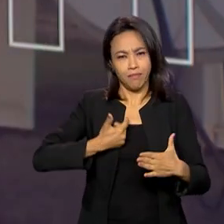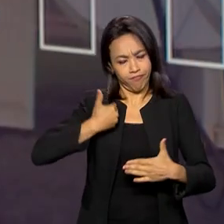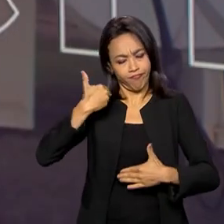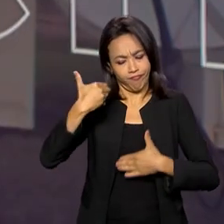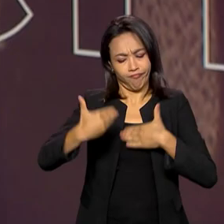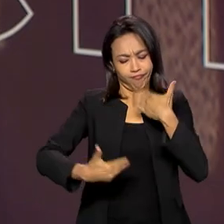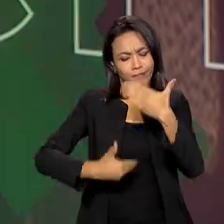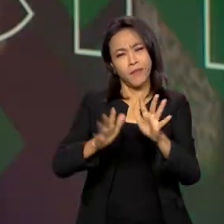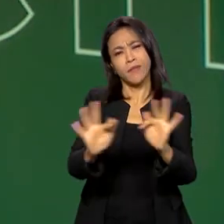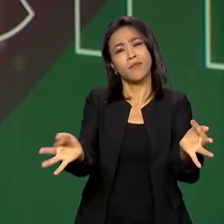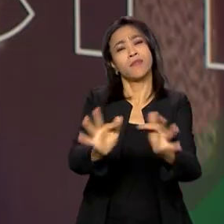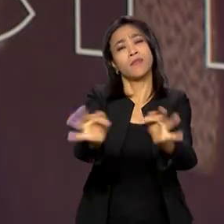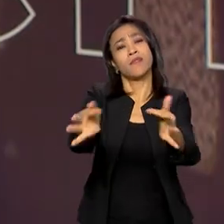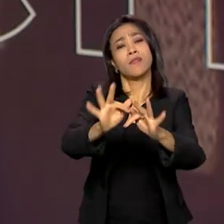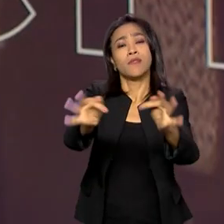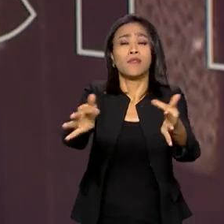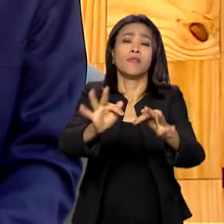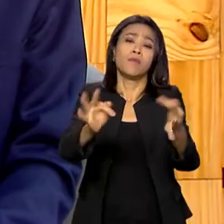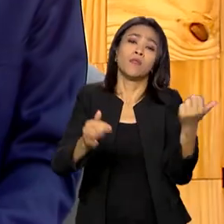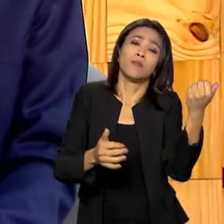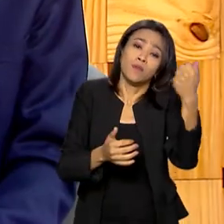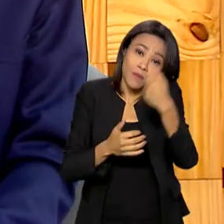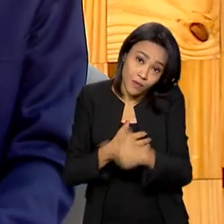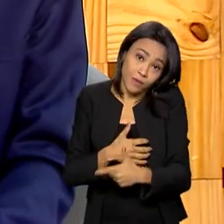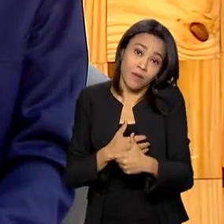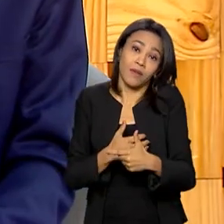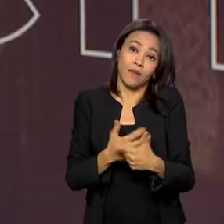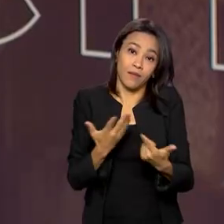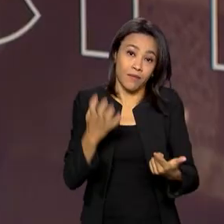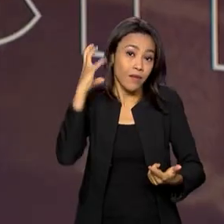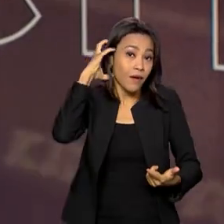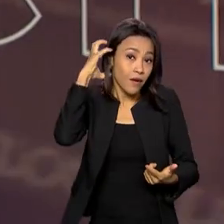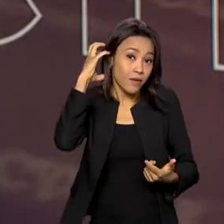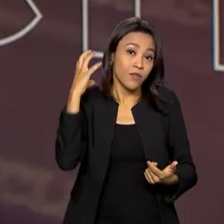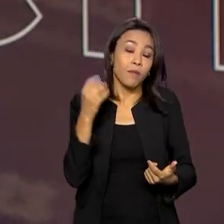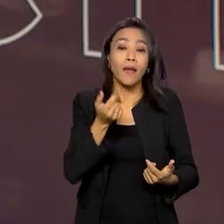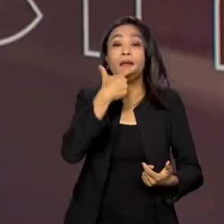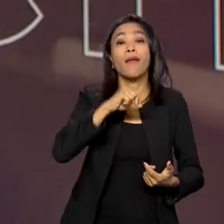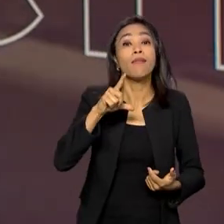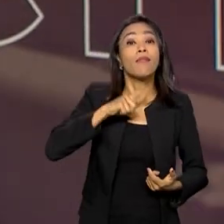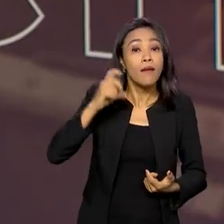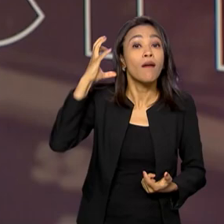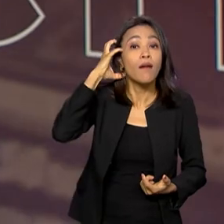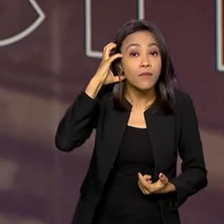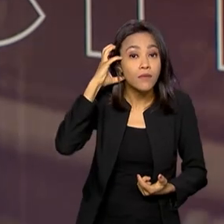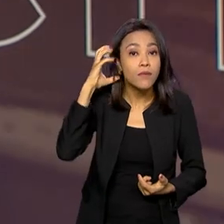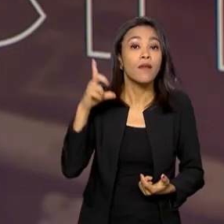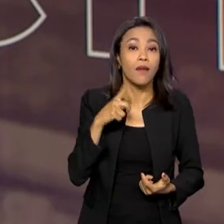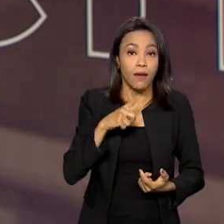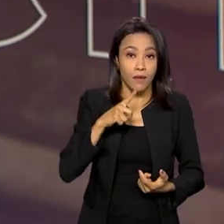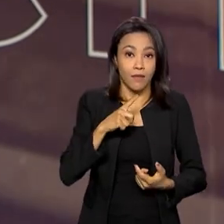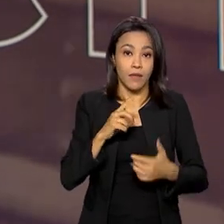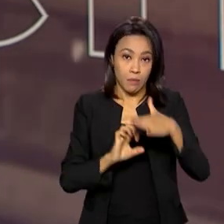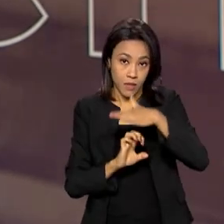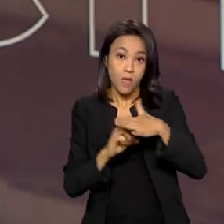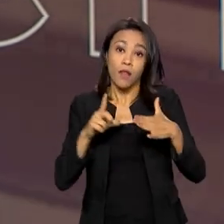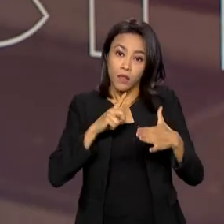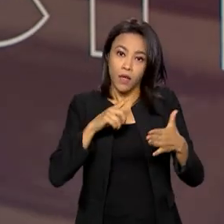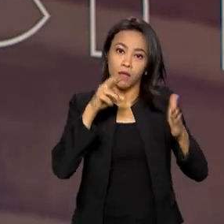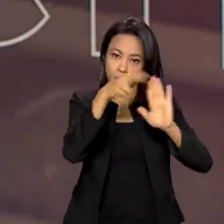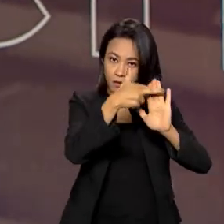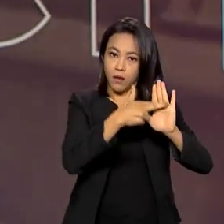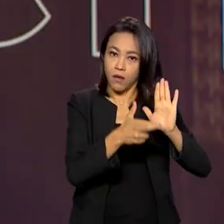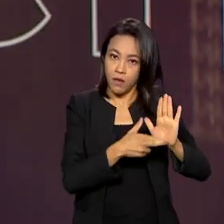muito mais simples do que a rádio difusão. E, na sua pergunta de quem pode ter rádio, existem as limitações condicionais,